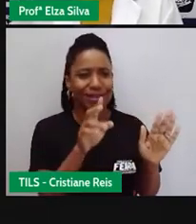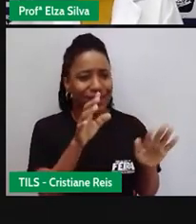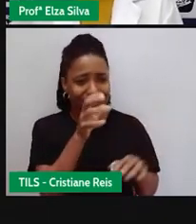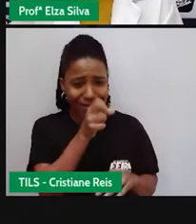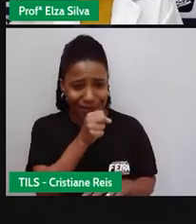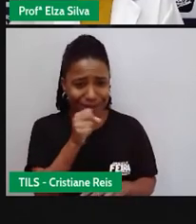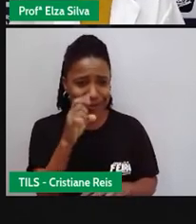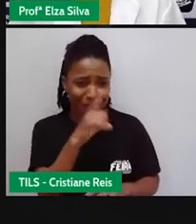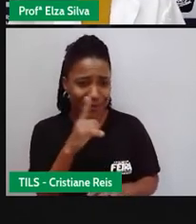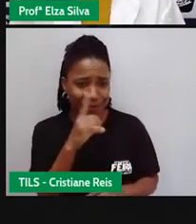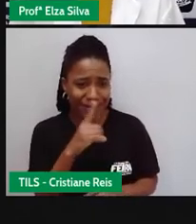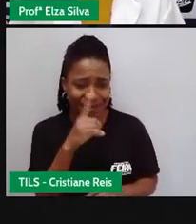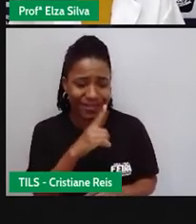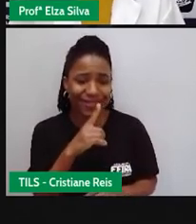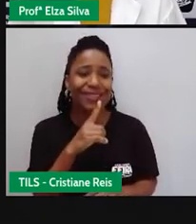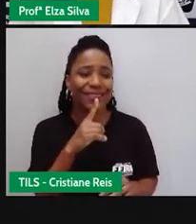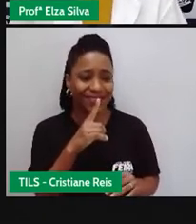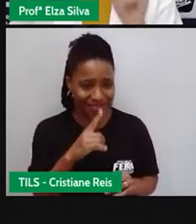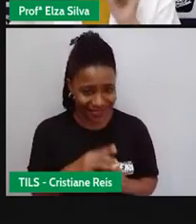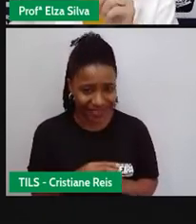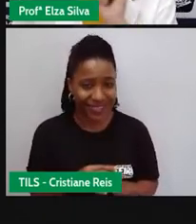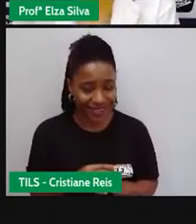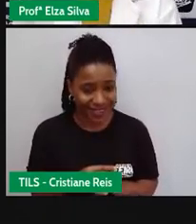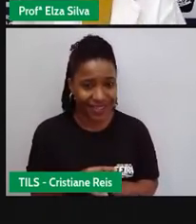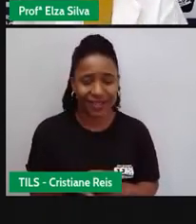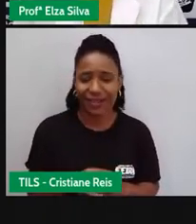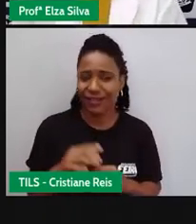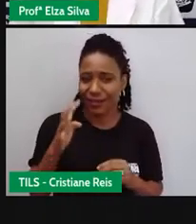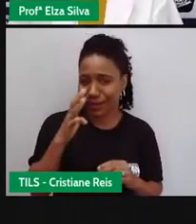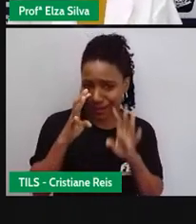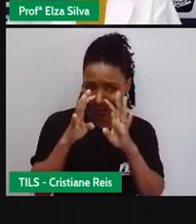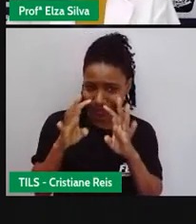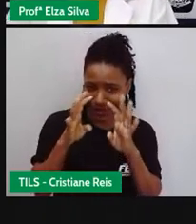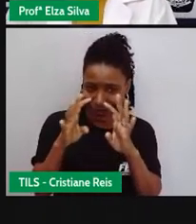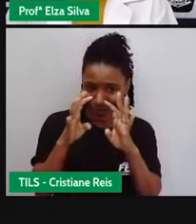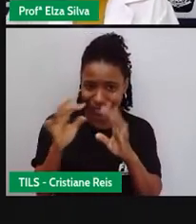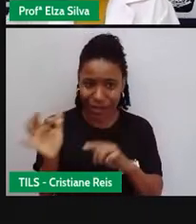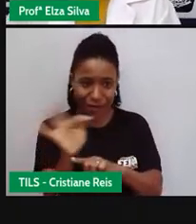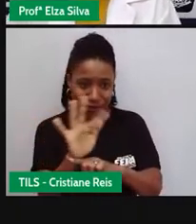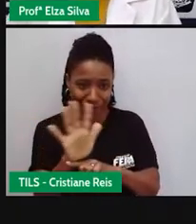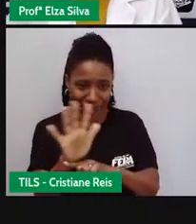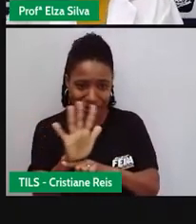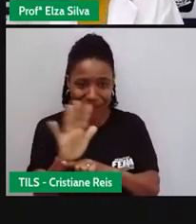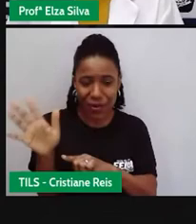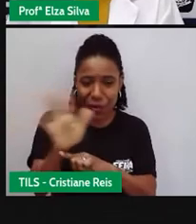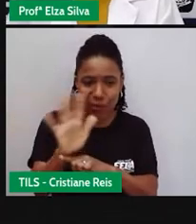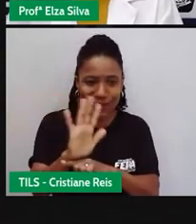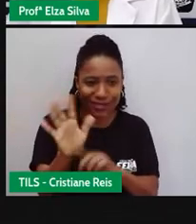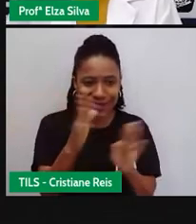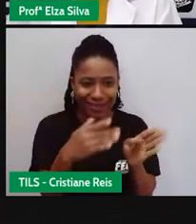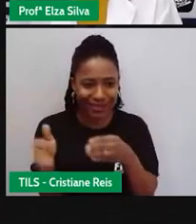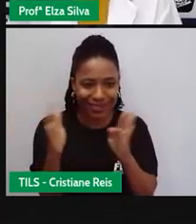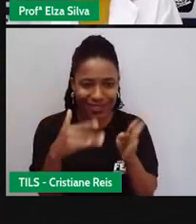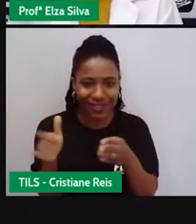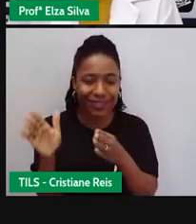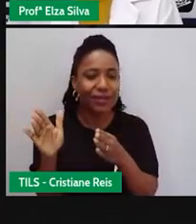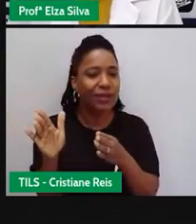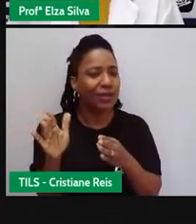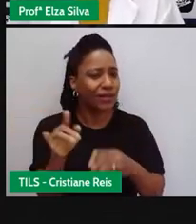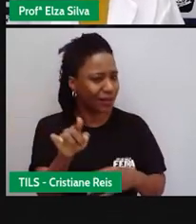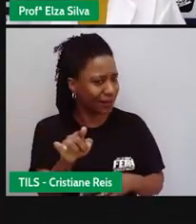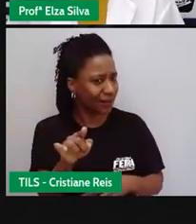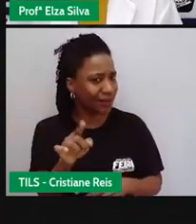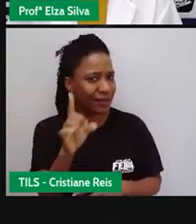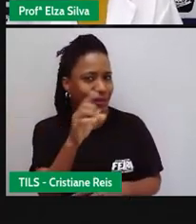Assistir filmes, séries. Porque precisamos ainda ficar em casa. Sunday, domingo.